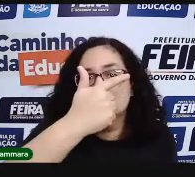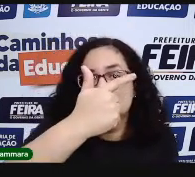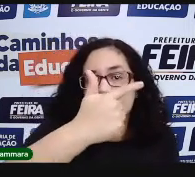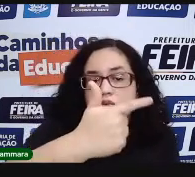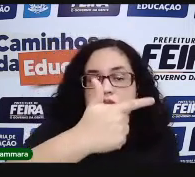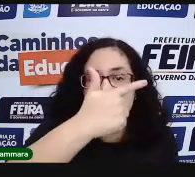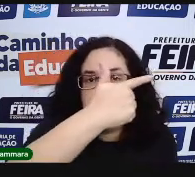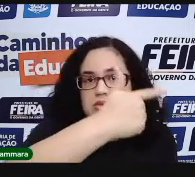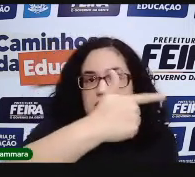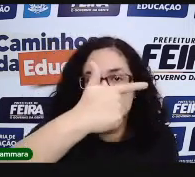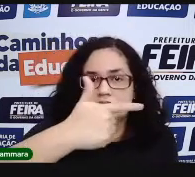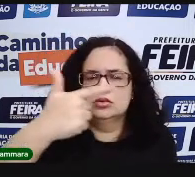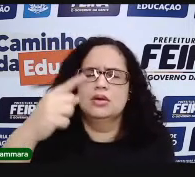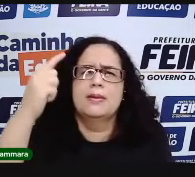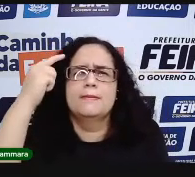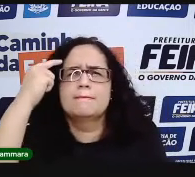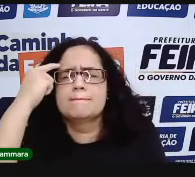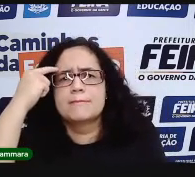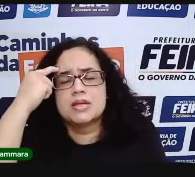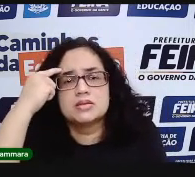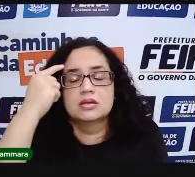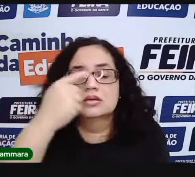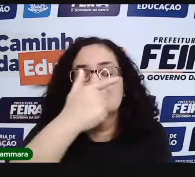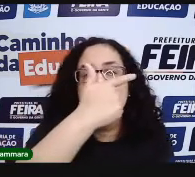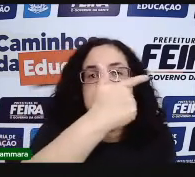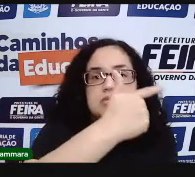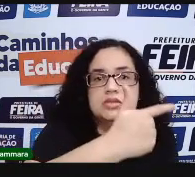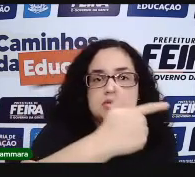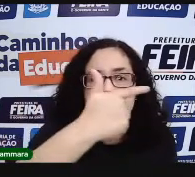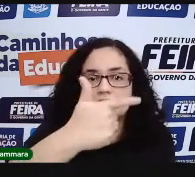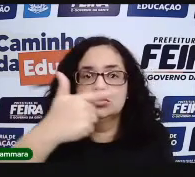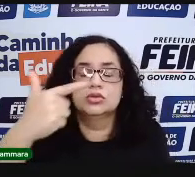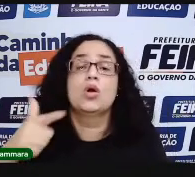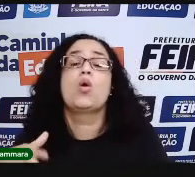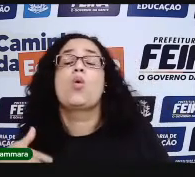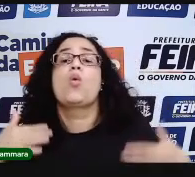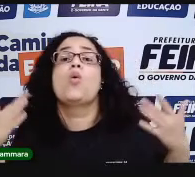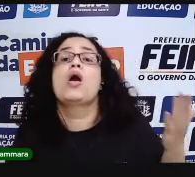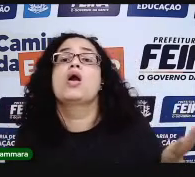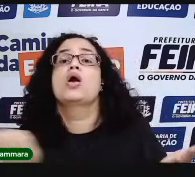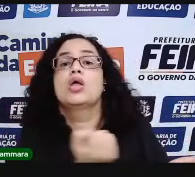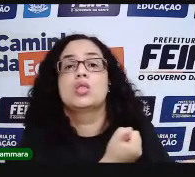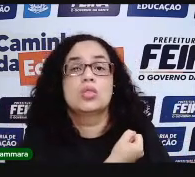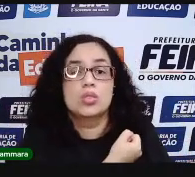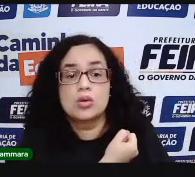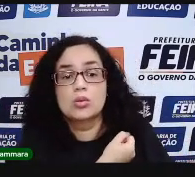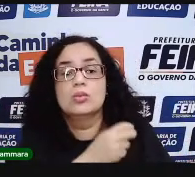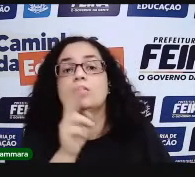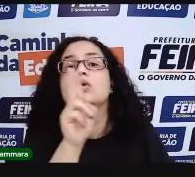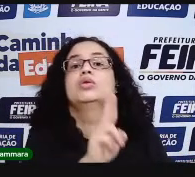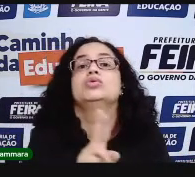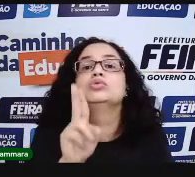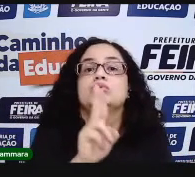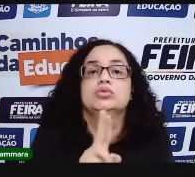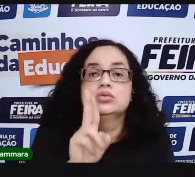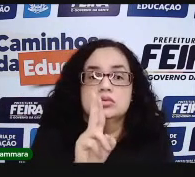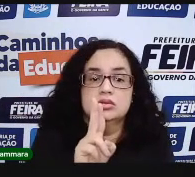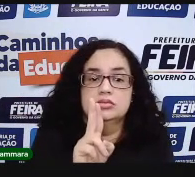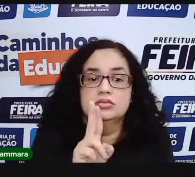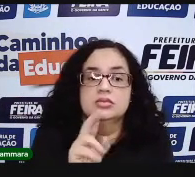222. Pensem aí. 222. Qual é o número que a gente usa?